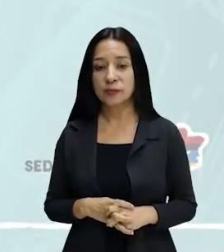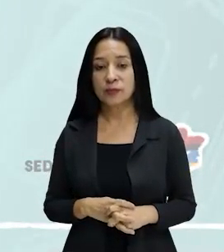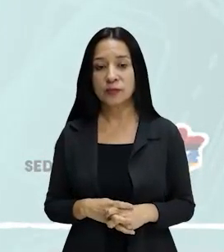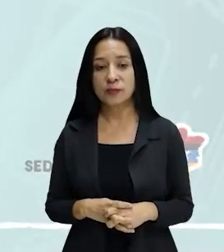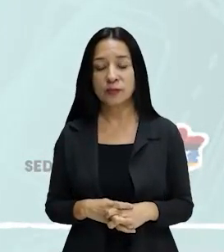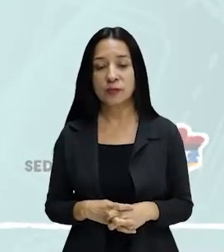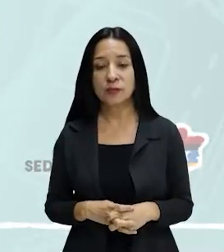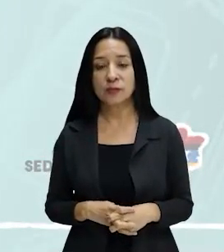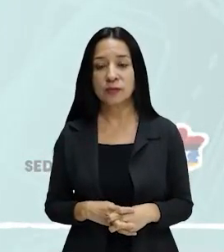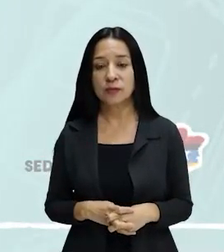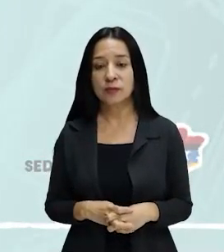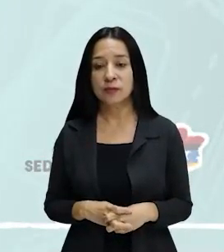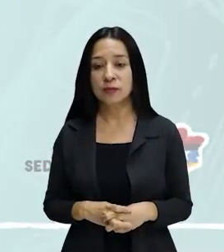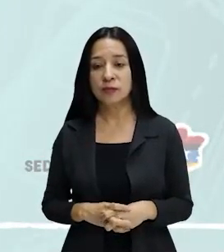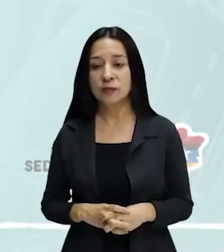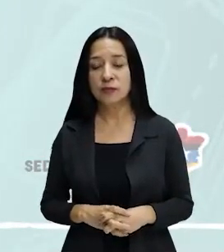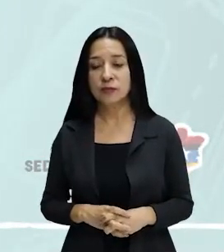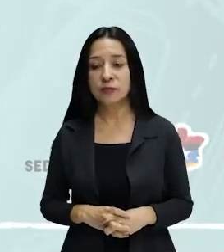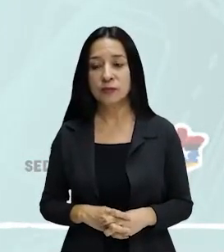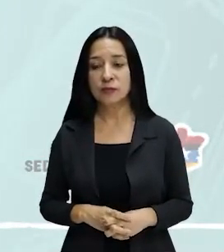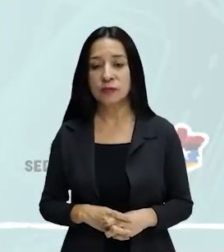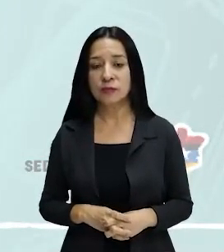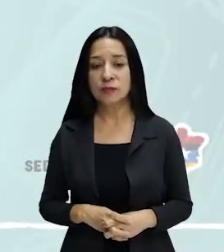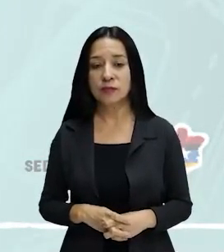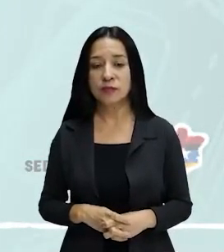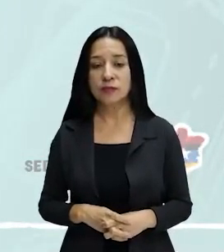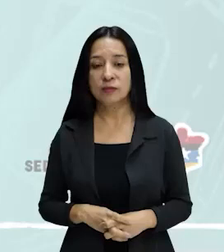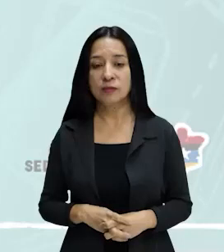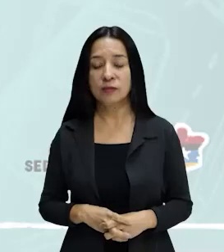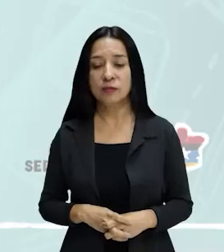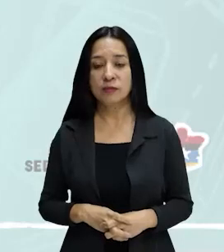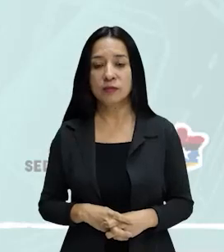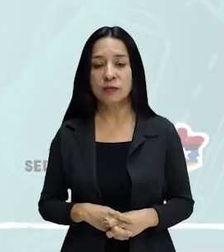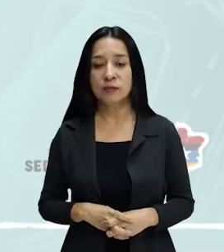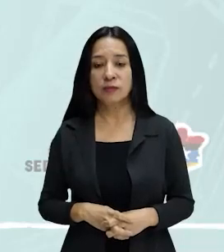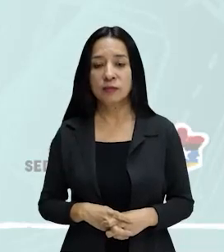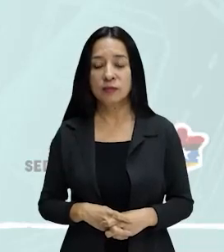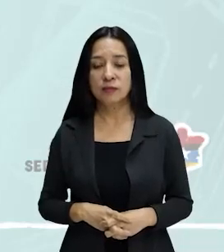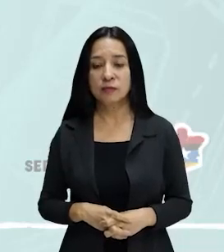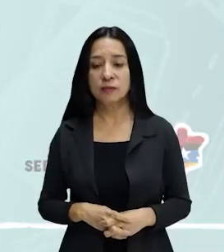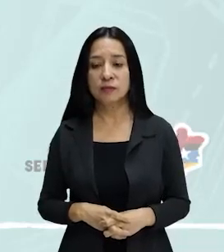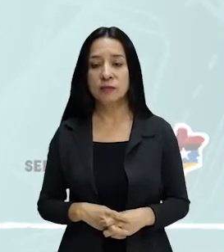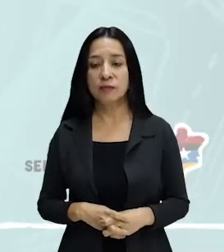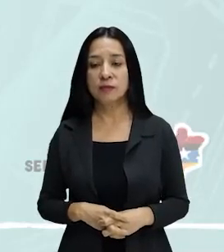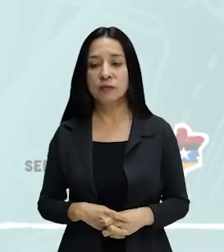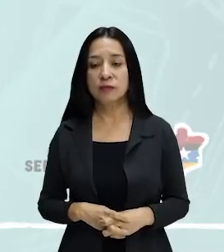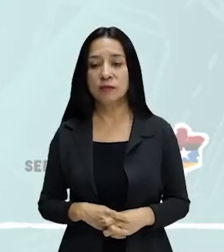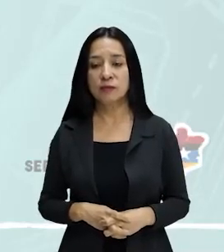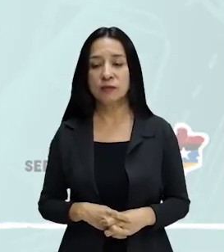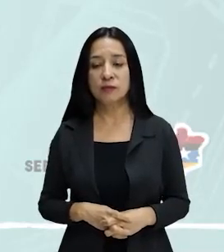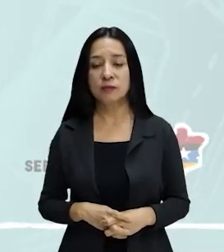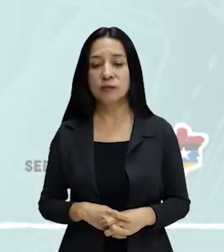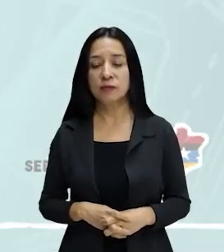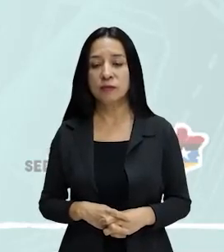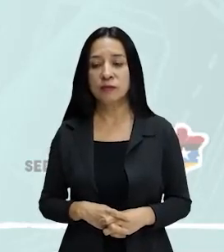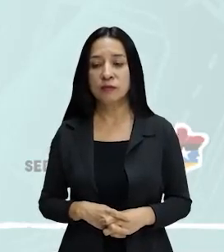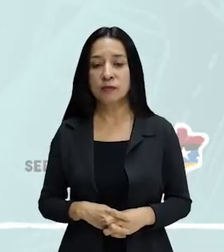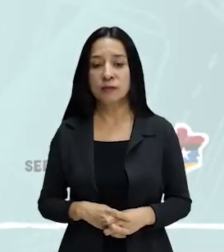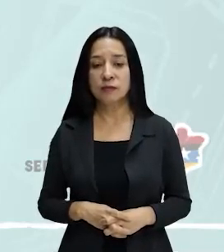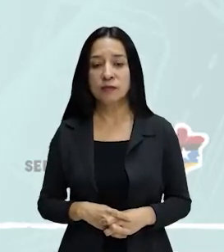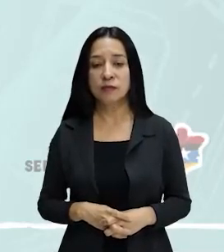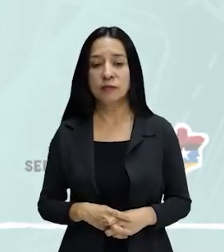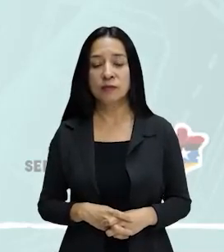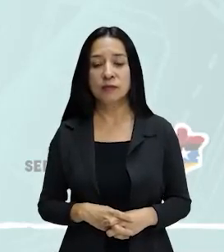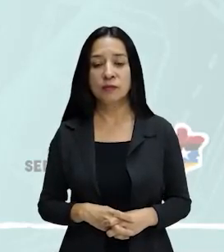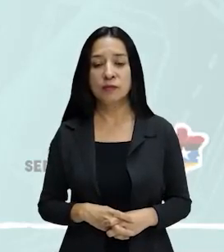homem razoavelmente informado, eu deveria acentuar bem as palavras, pois tenho minhas dúvidas. É que, durante minha